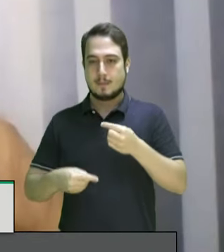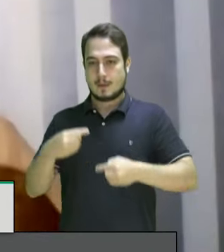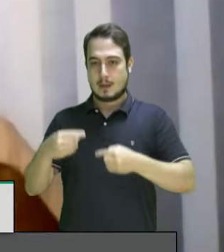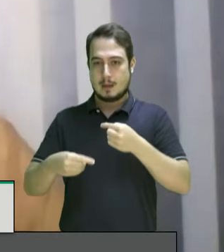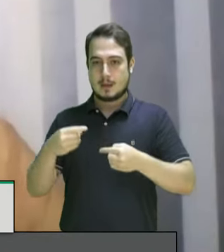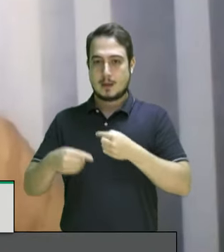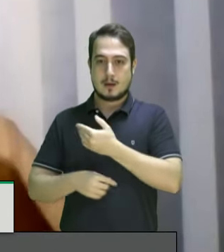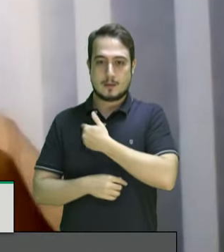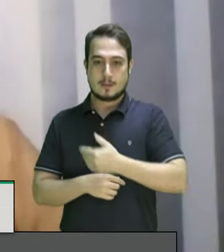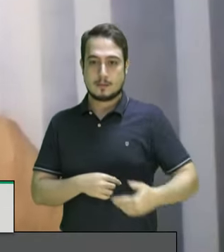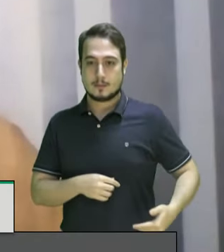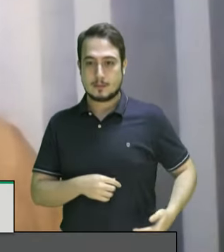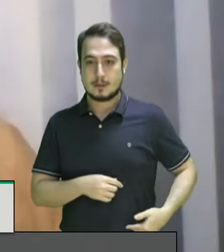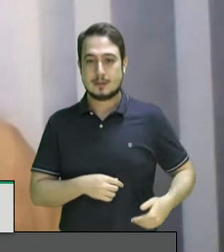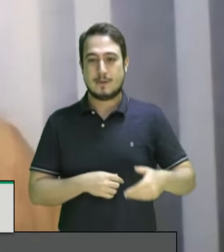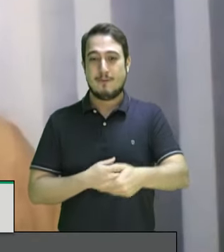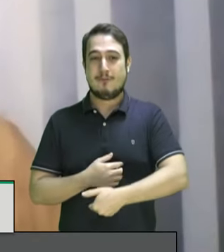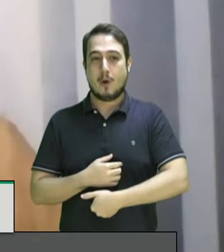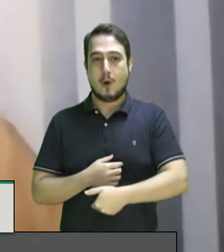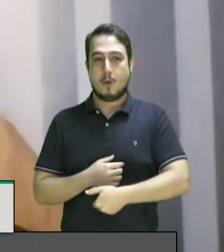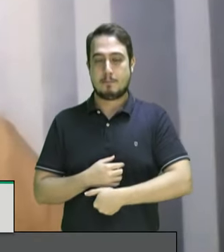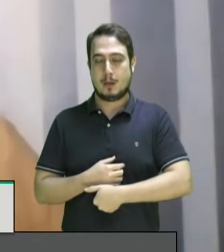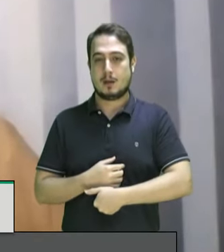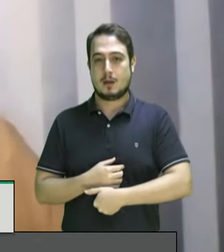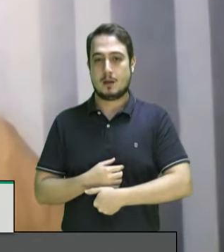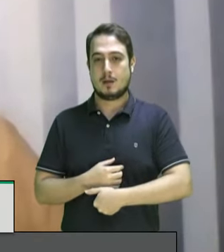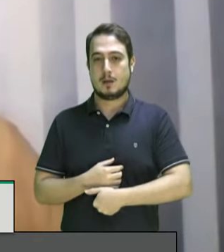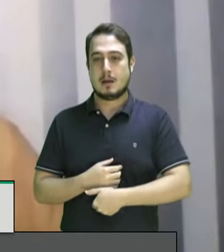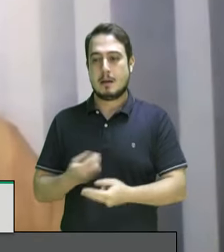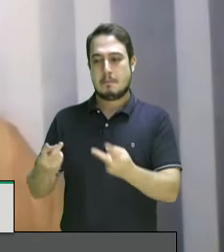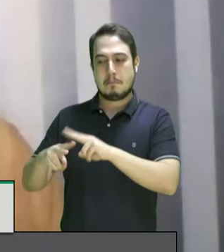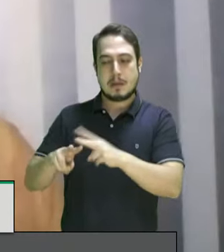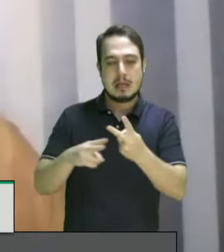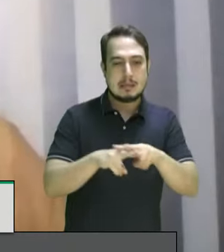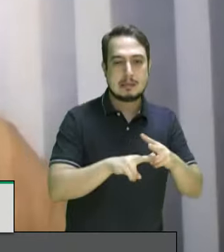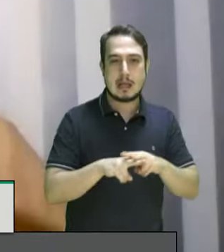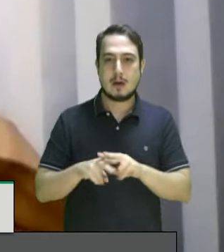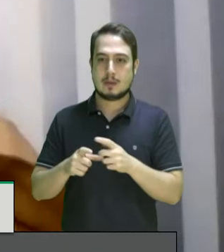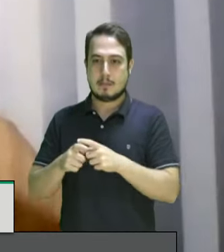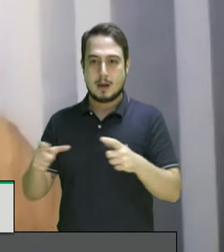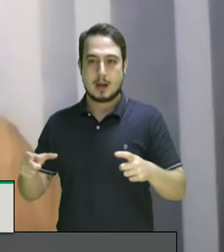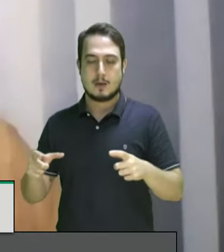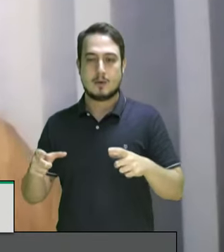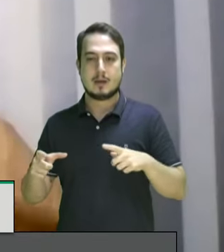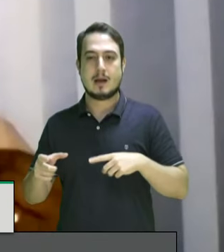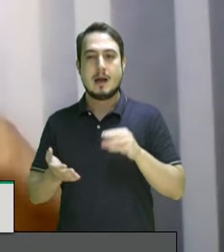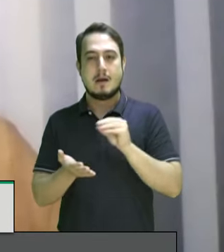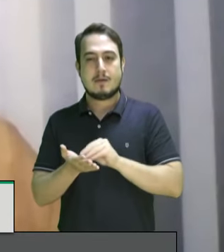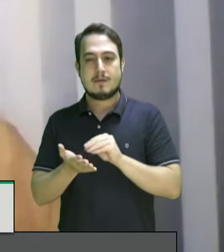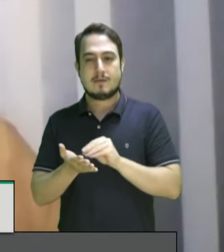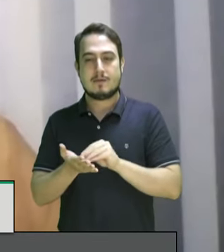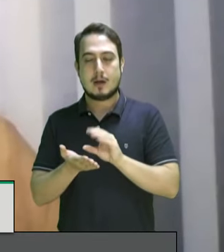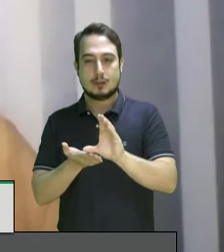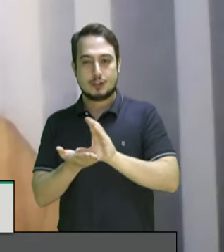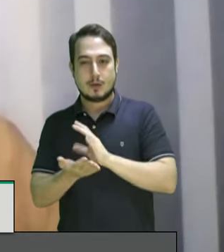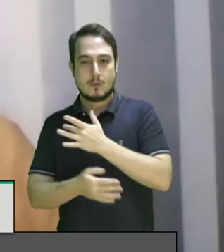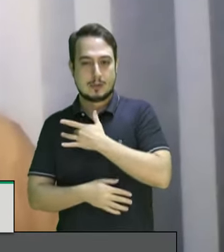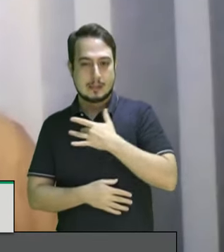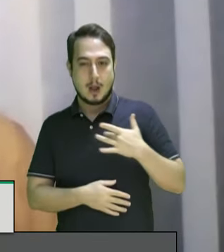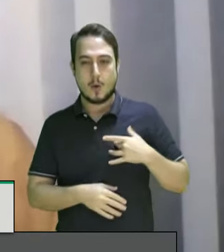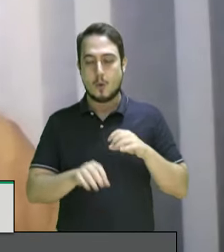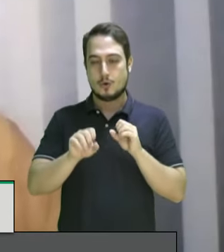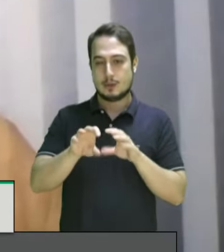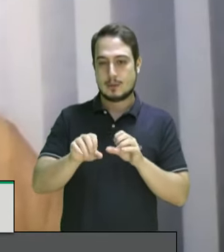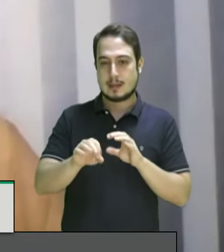econômica de fome do encarceramento em massa da ausência de saúde de educação e de respeito à